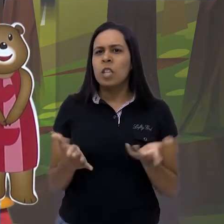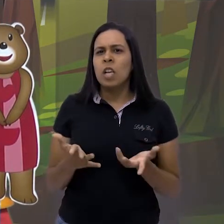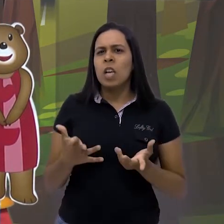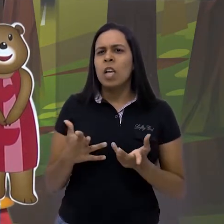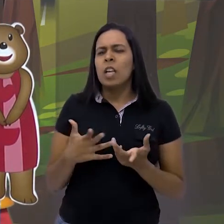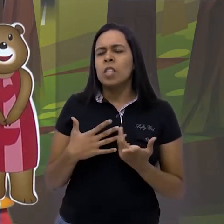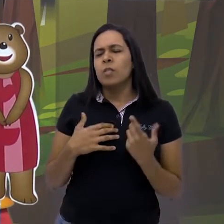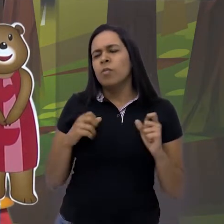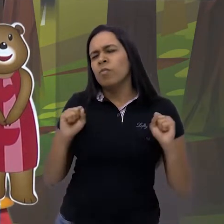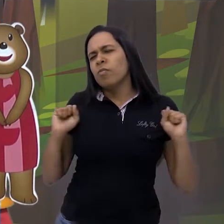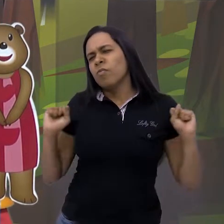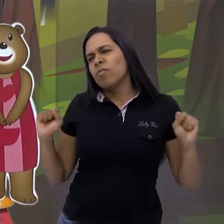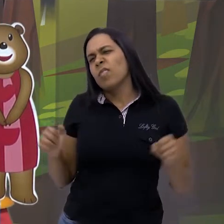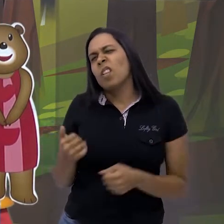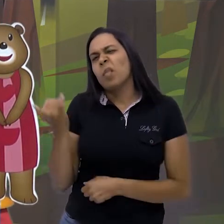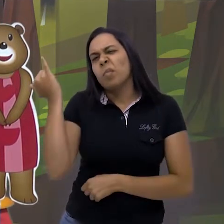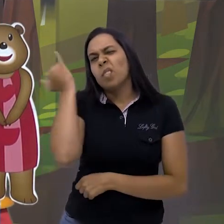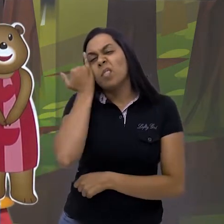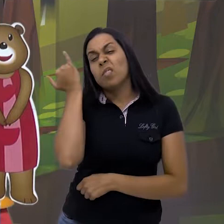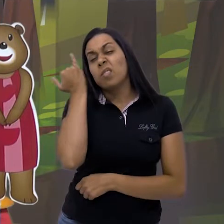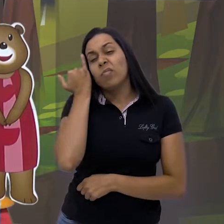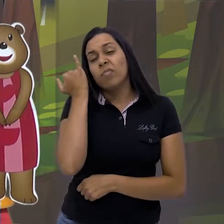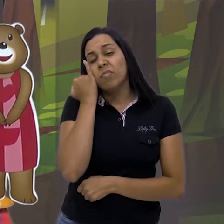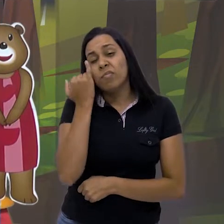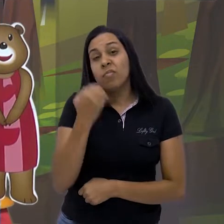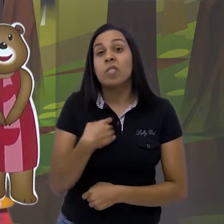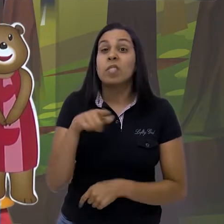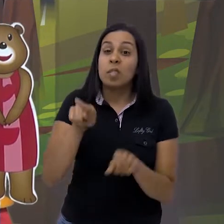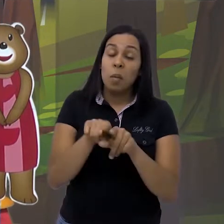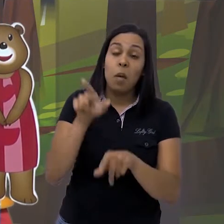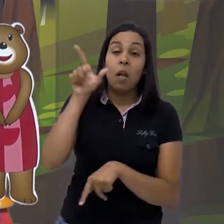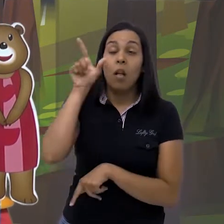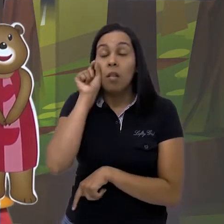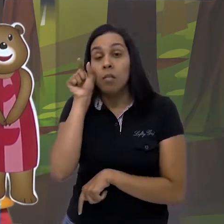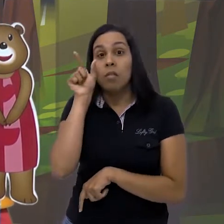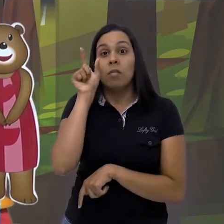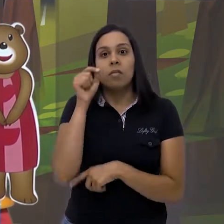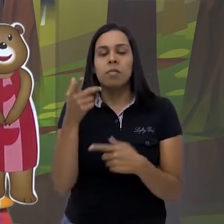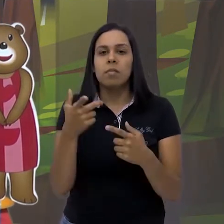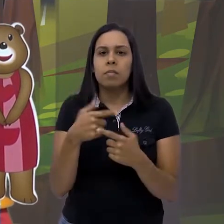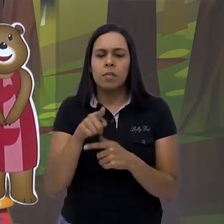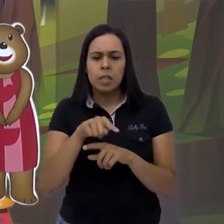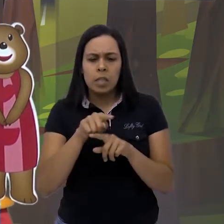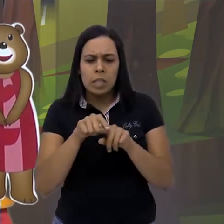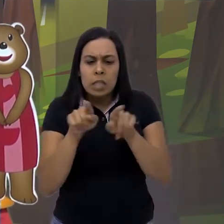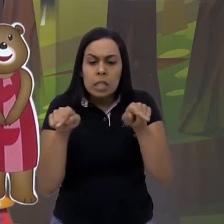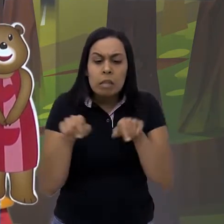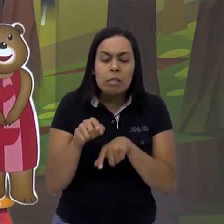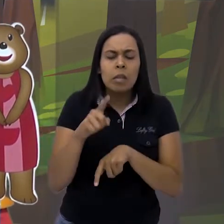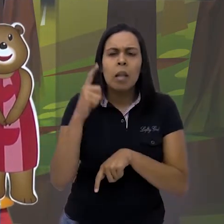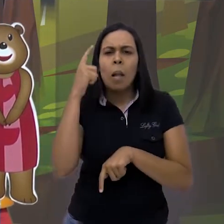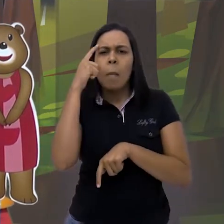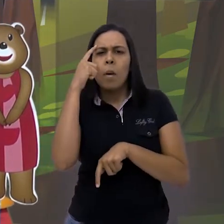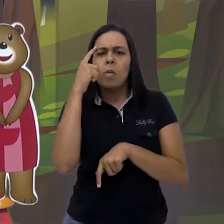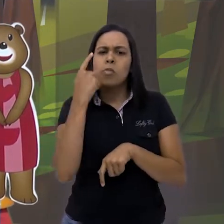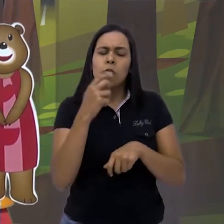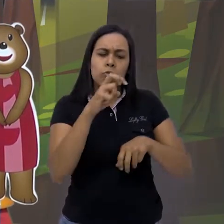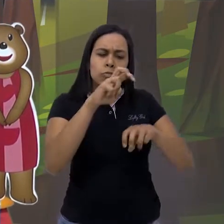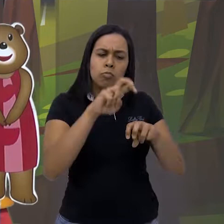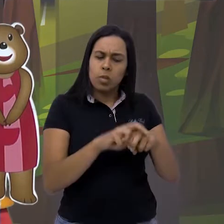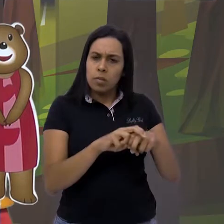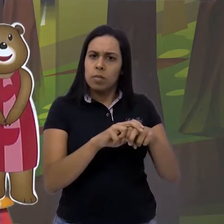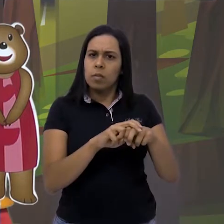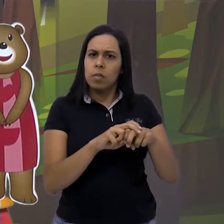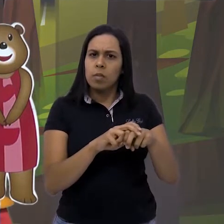ficou com uma preguiça. Deu um sono. Só que por ali na sala, ela pensou em ir para as cadeiras.